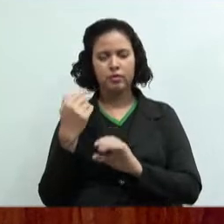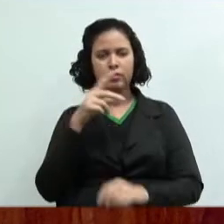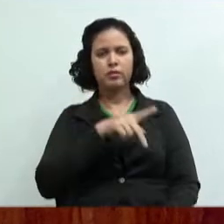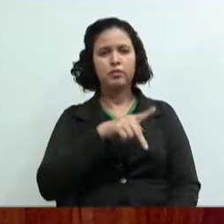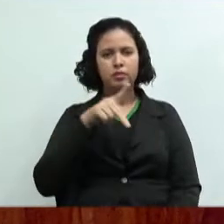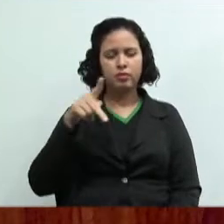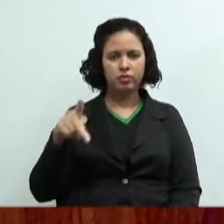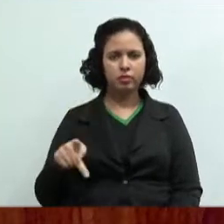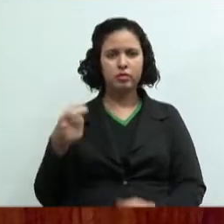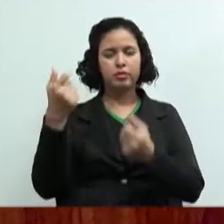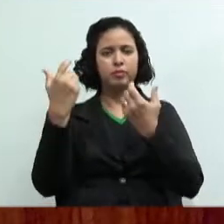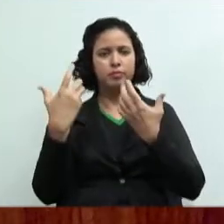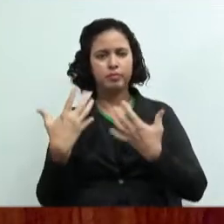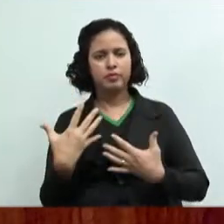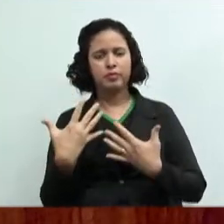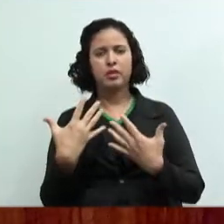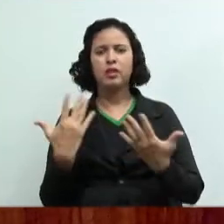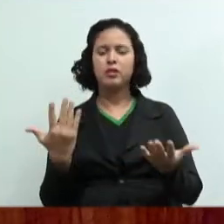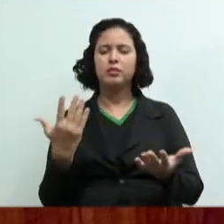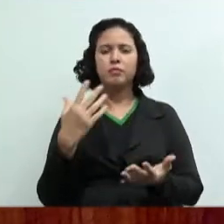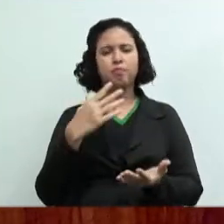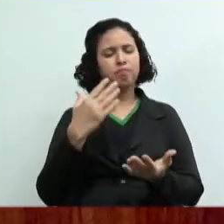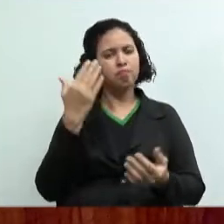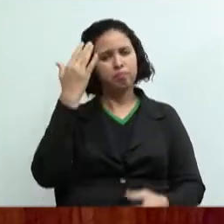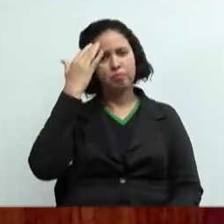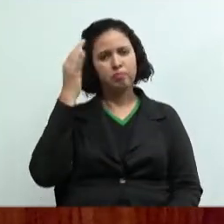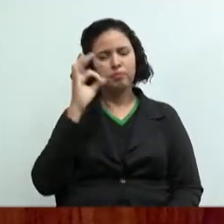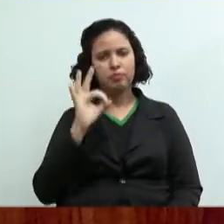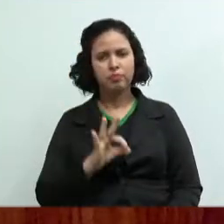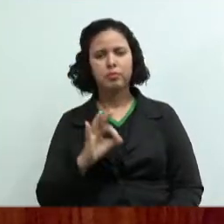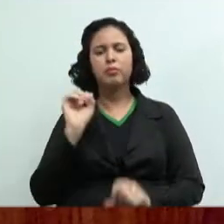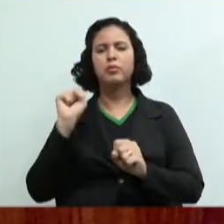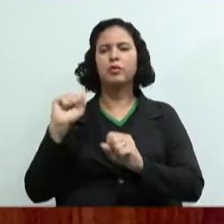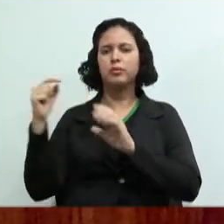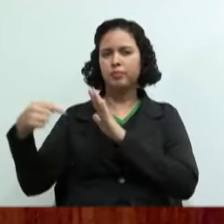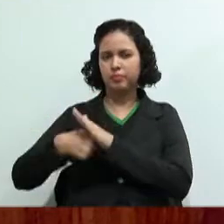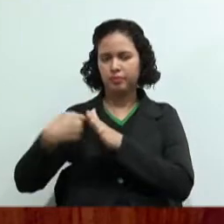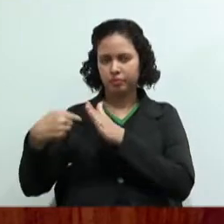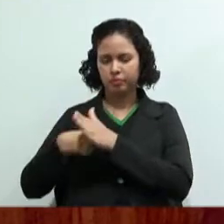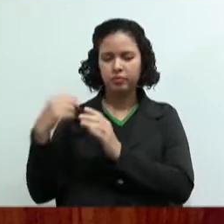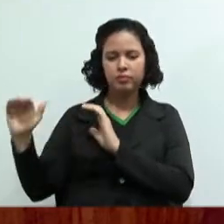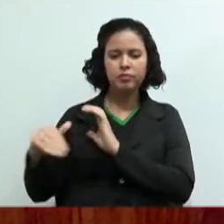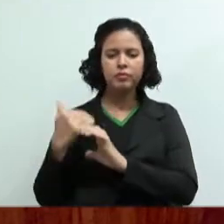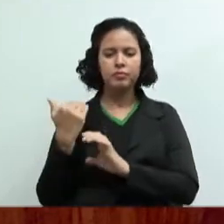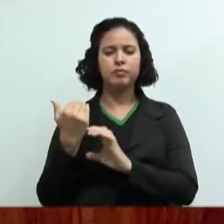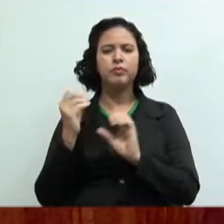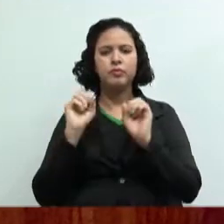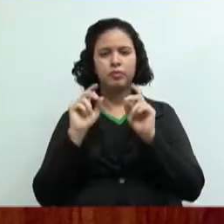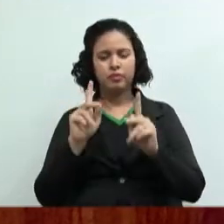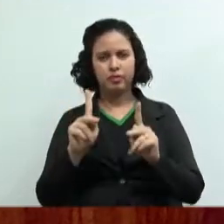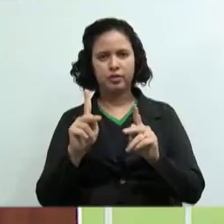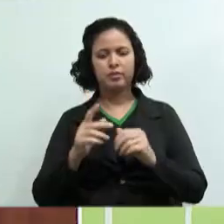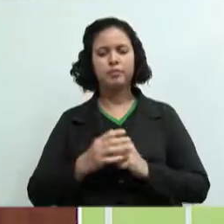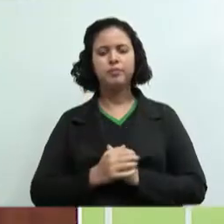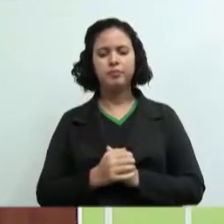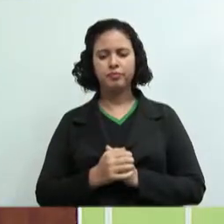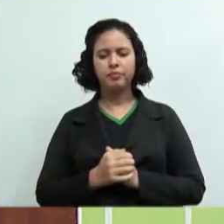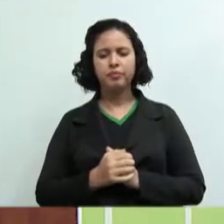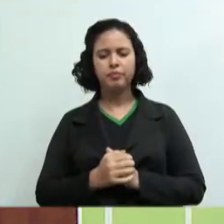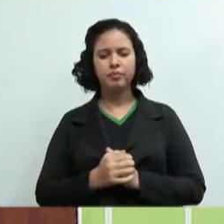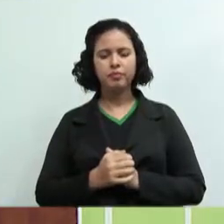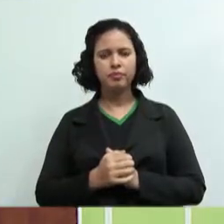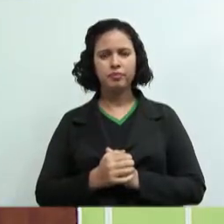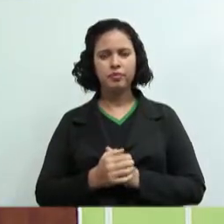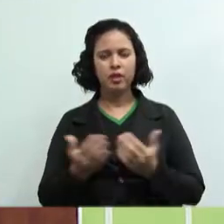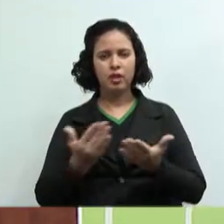dando aula e não estiverem Ah, professora, eu não estou conseguindo entender, manda aqui no chat que a gente dá uma ajudinha, tá bom? Ok, então vamos